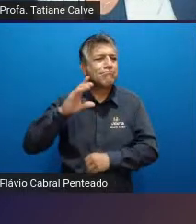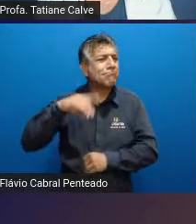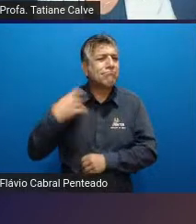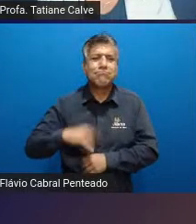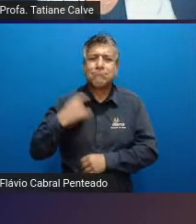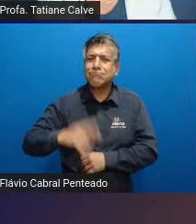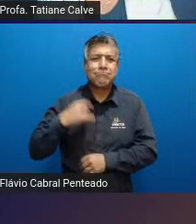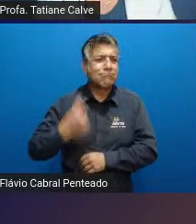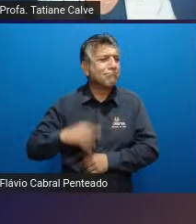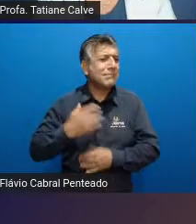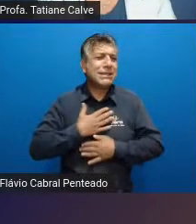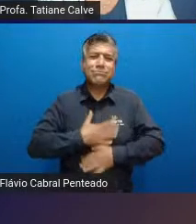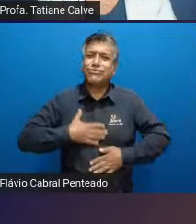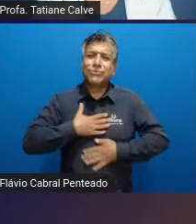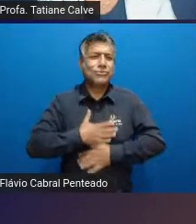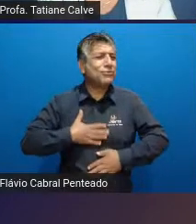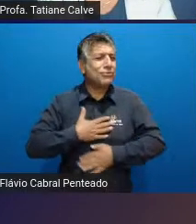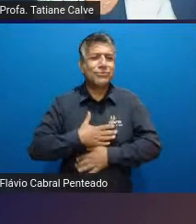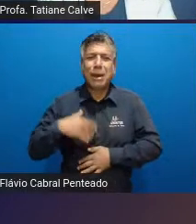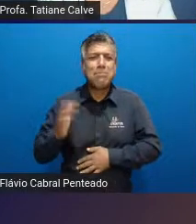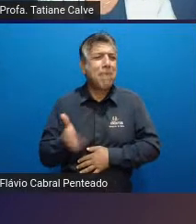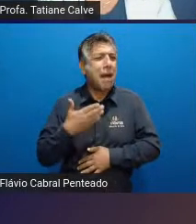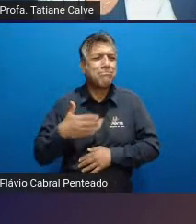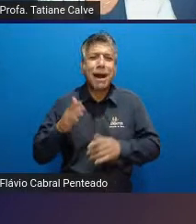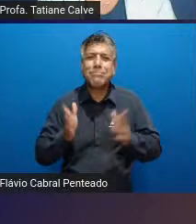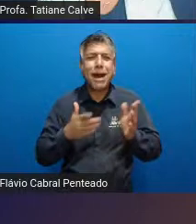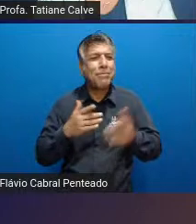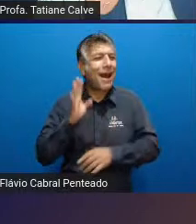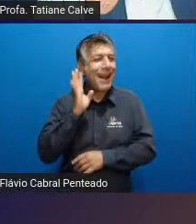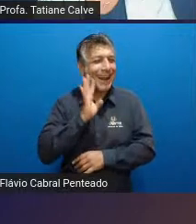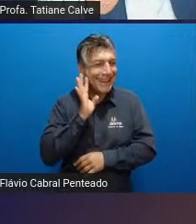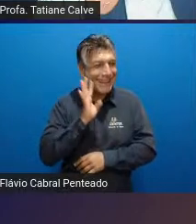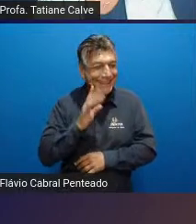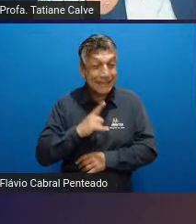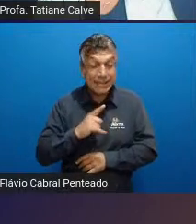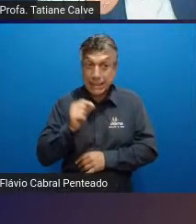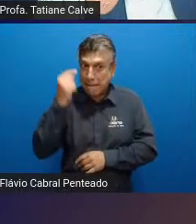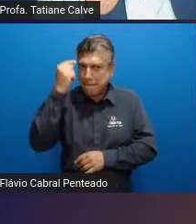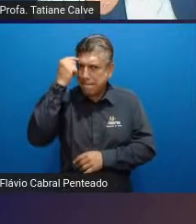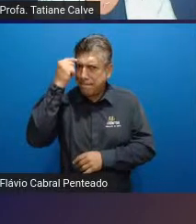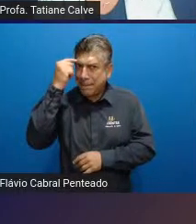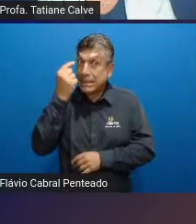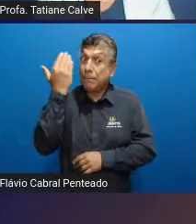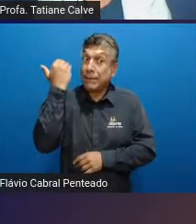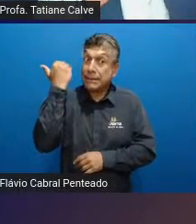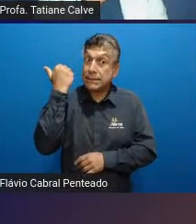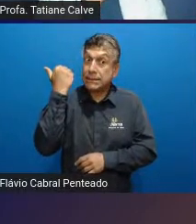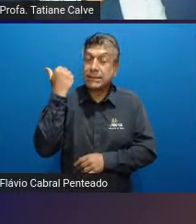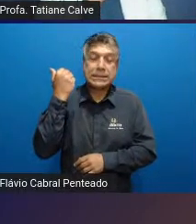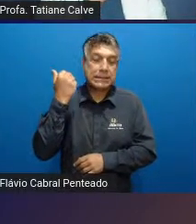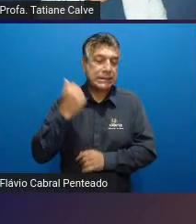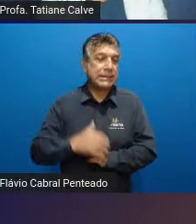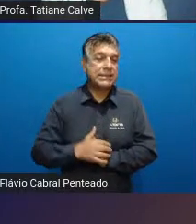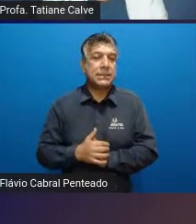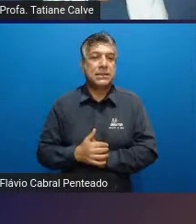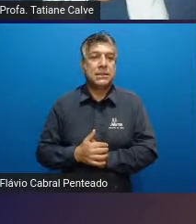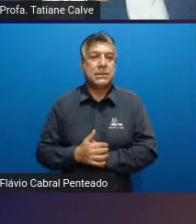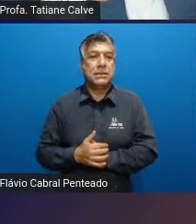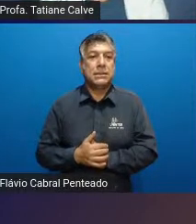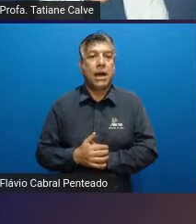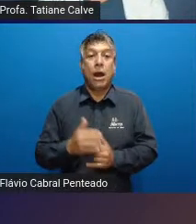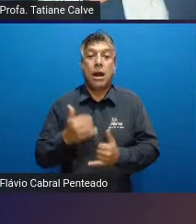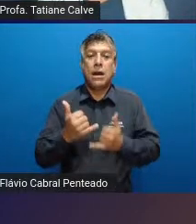mais prazerosa então ao contrário do que se pensava há muito tempo atrás o